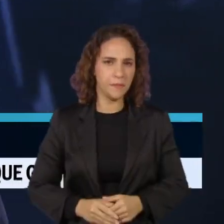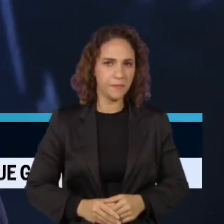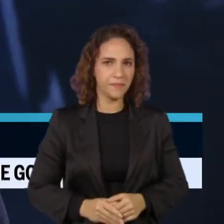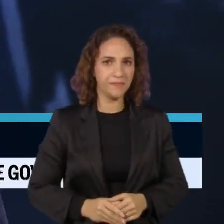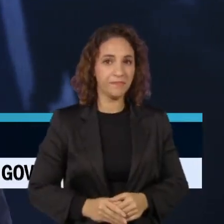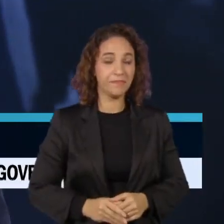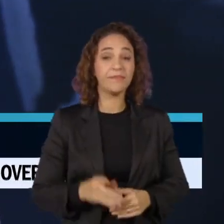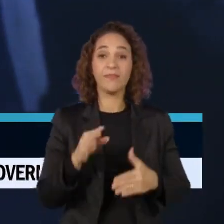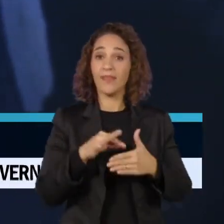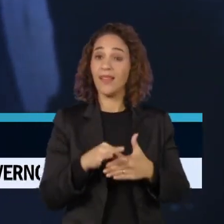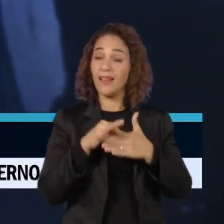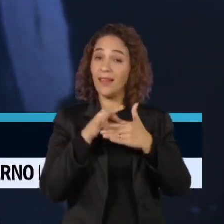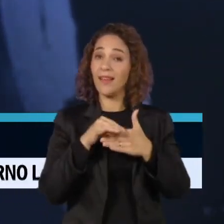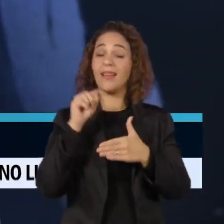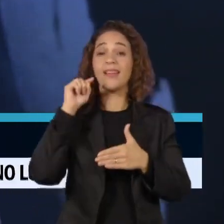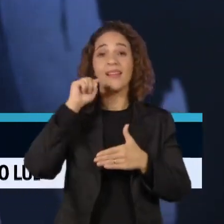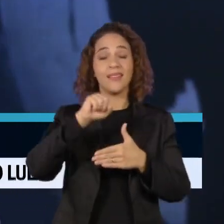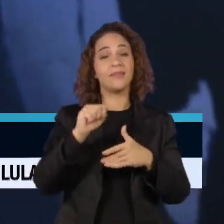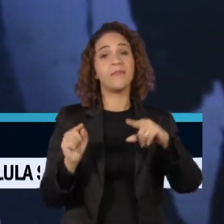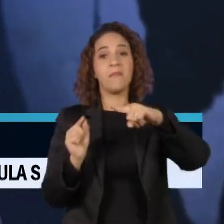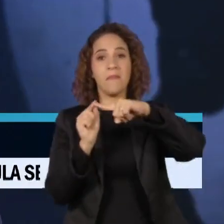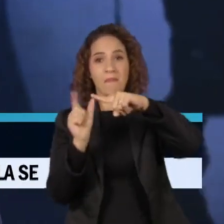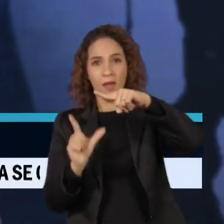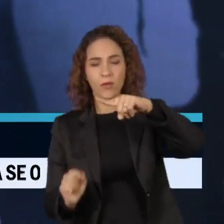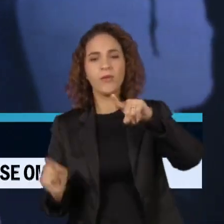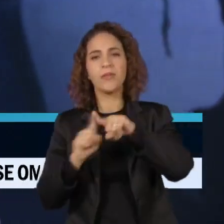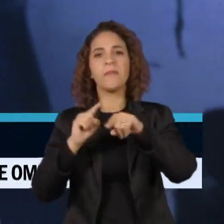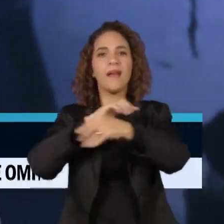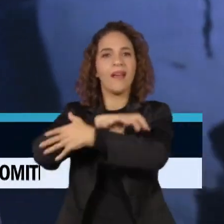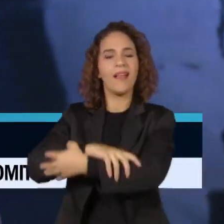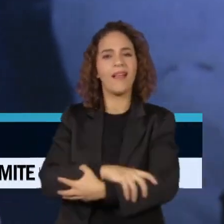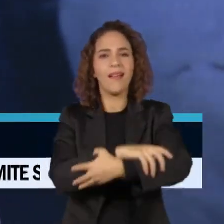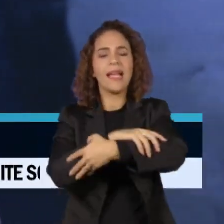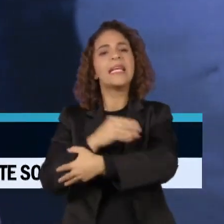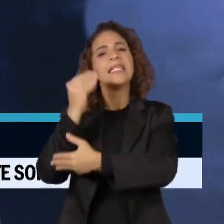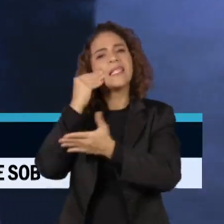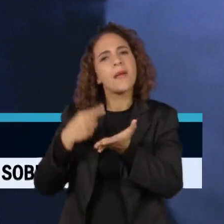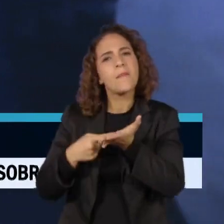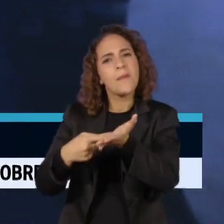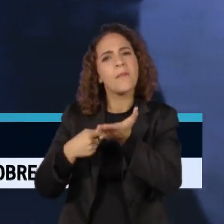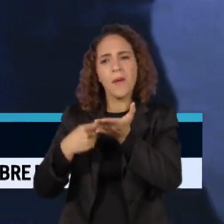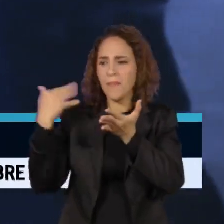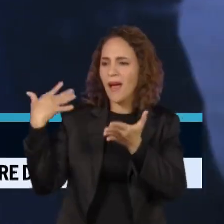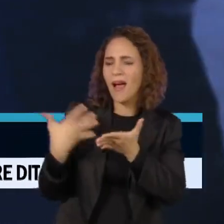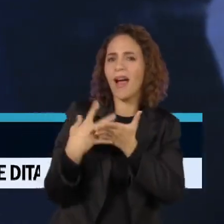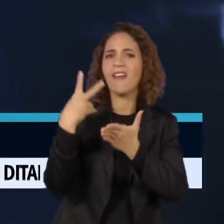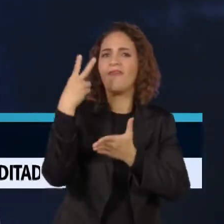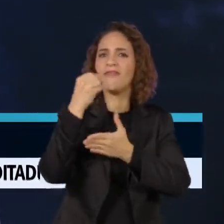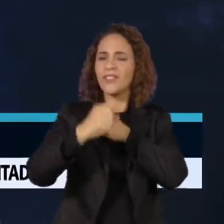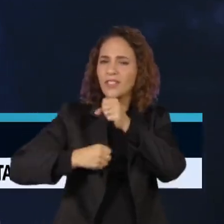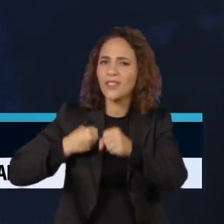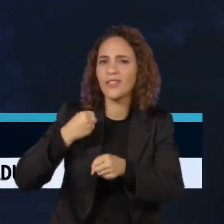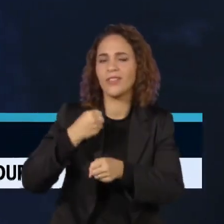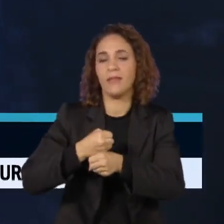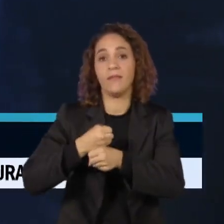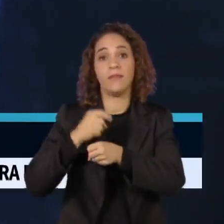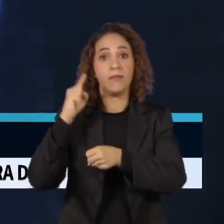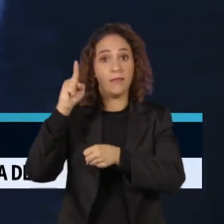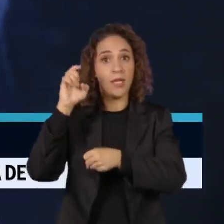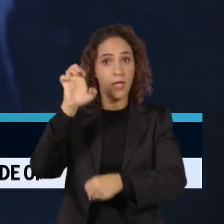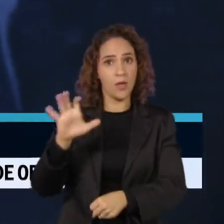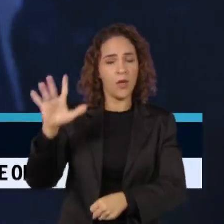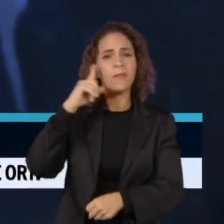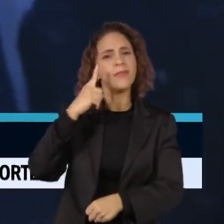Líderes do Mercosul e União Europeia tentam destravar um acordo comercial negociado há mais de 20 anos. Os europeus exigem